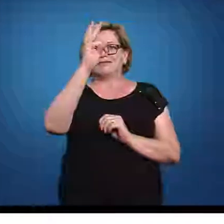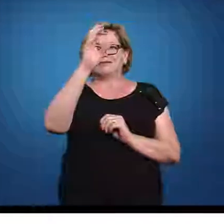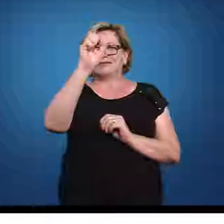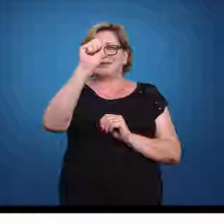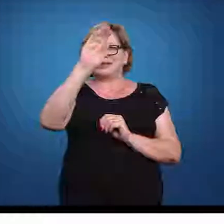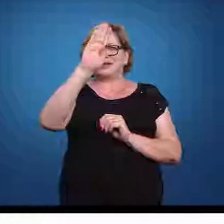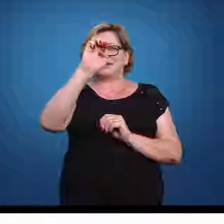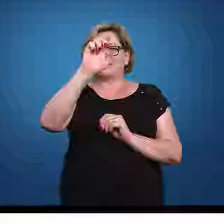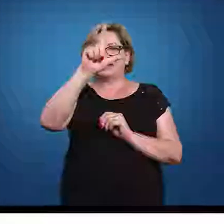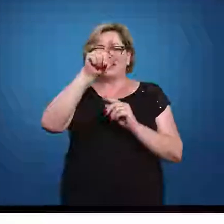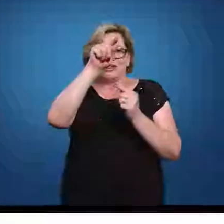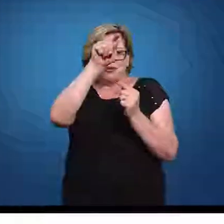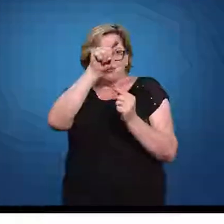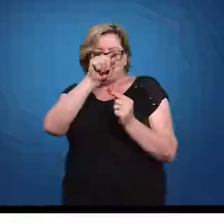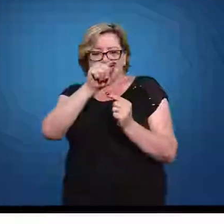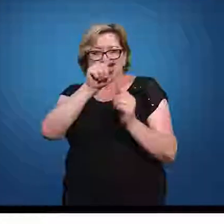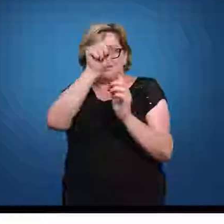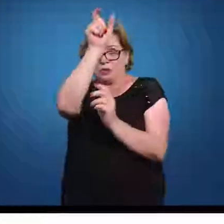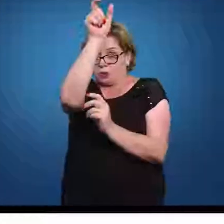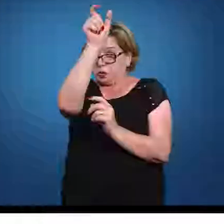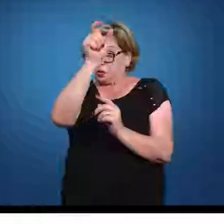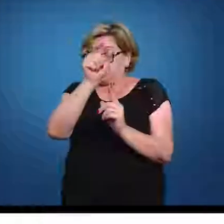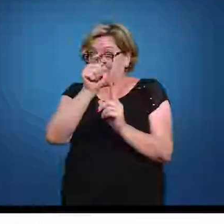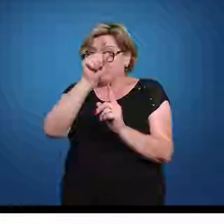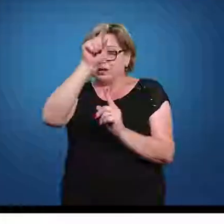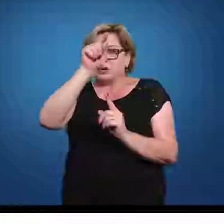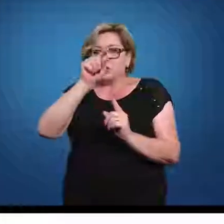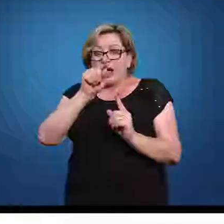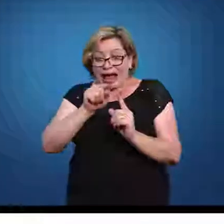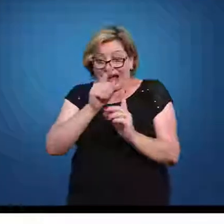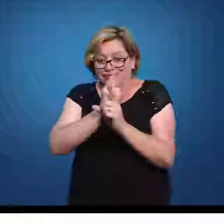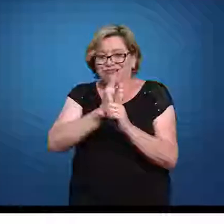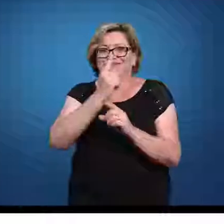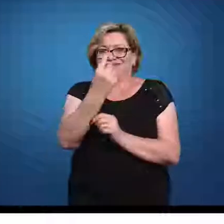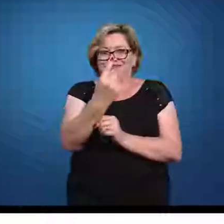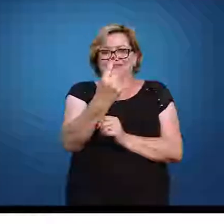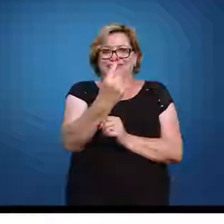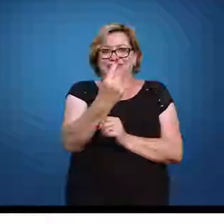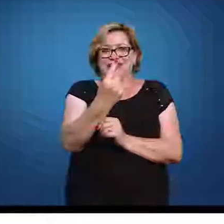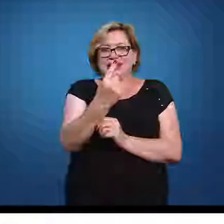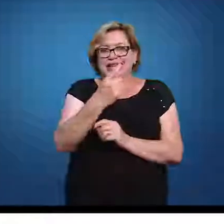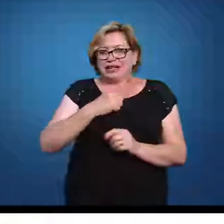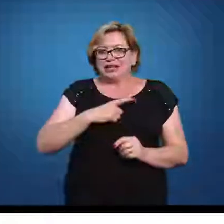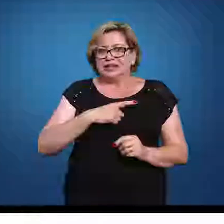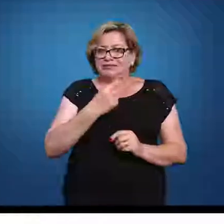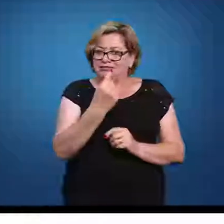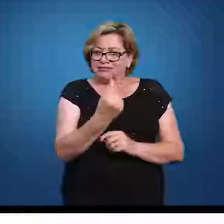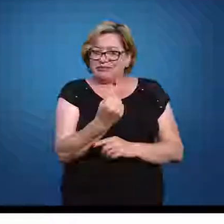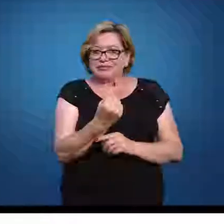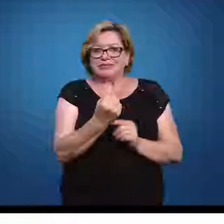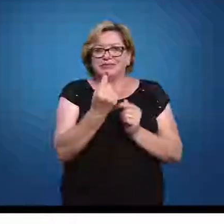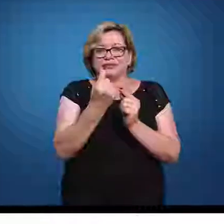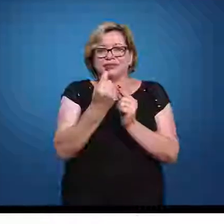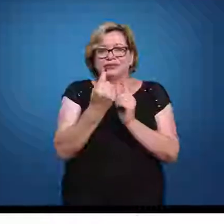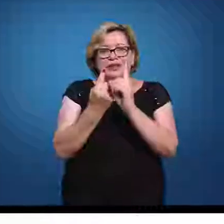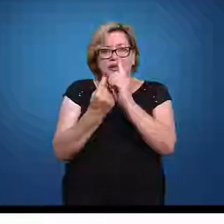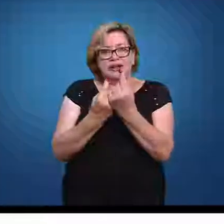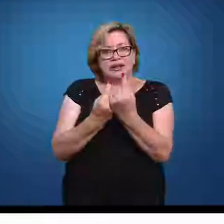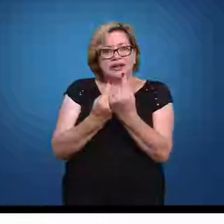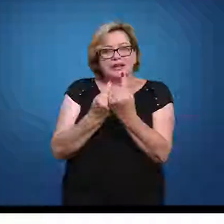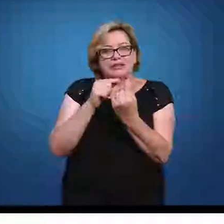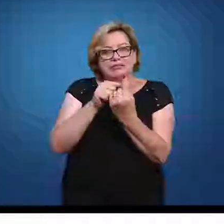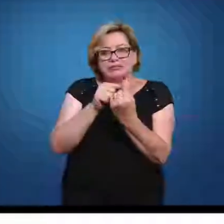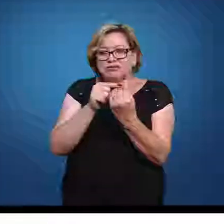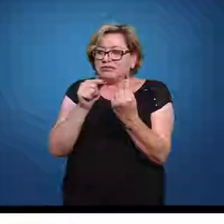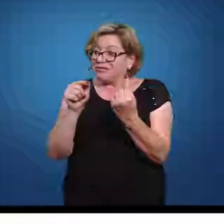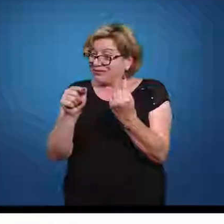descer aqui, na vertical, até o número 1. Como você tem o número inteiro aqui, 1, o primeiro número